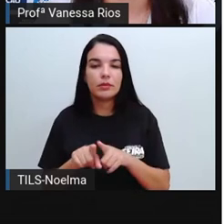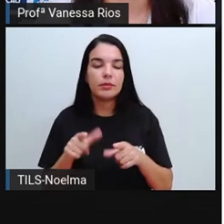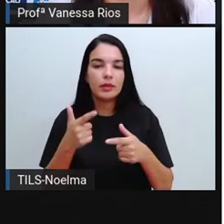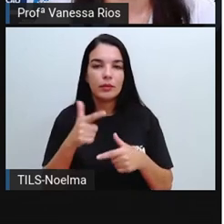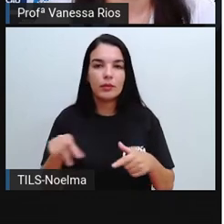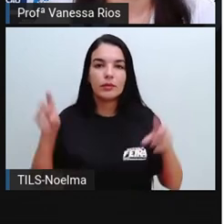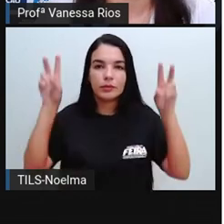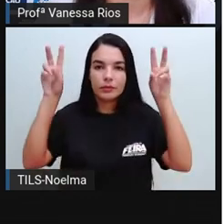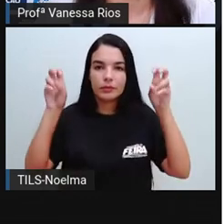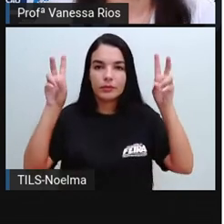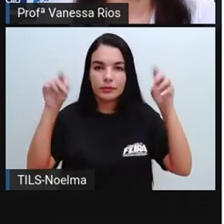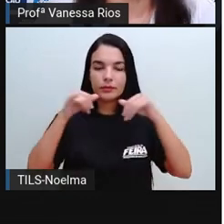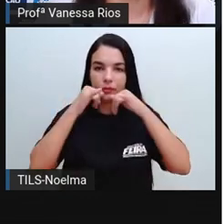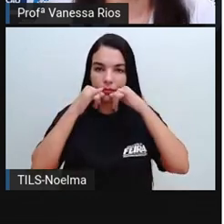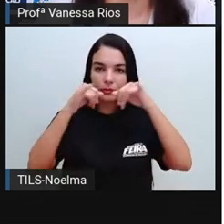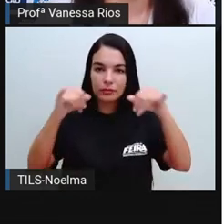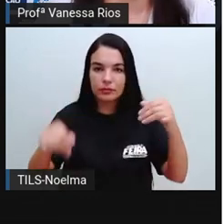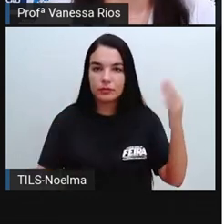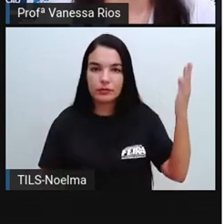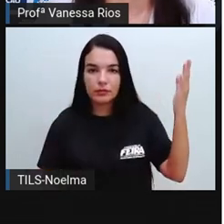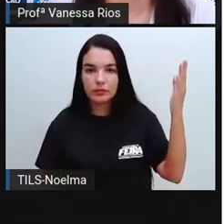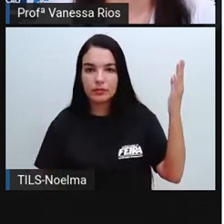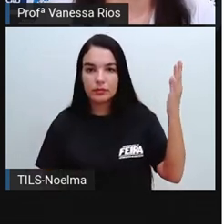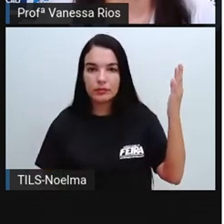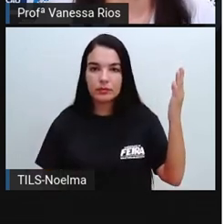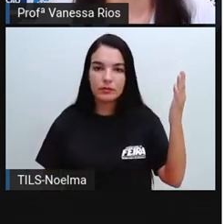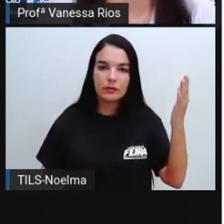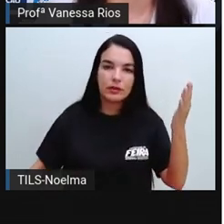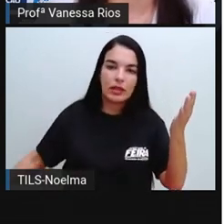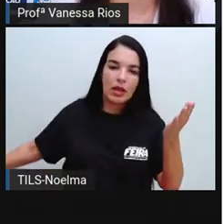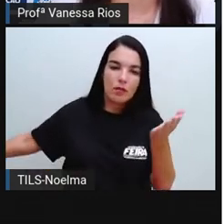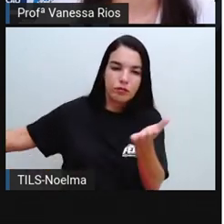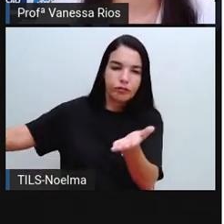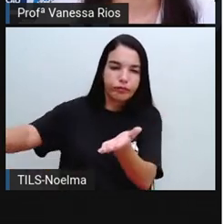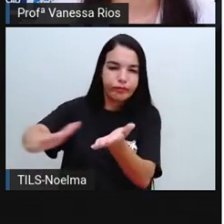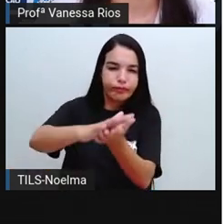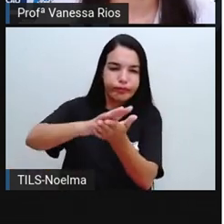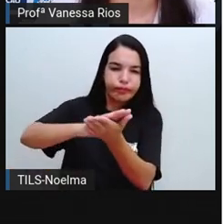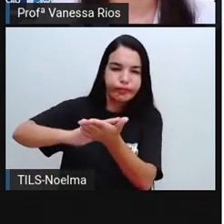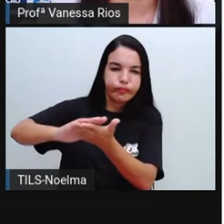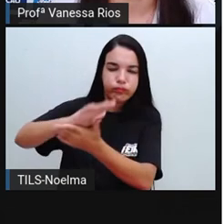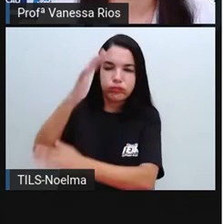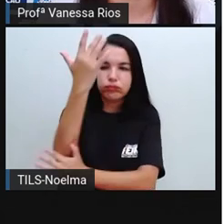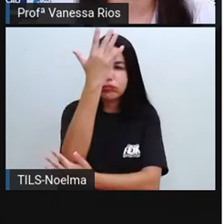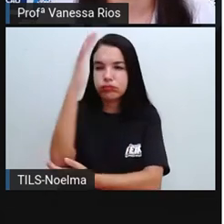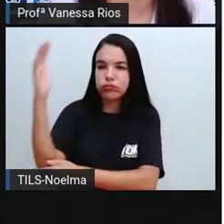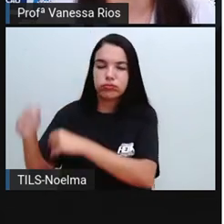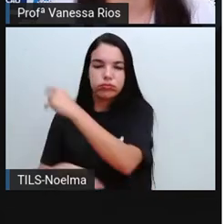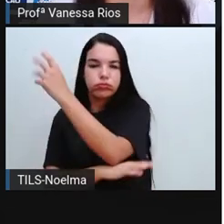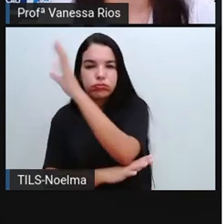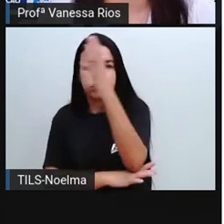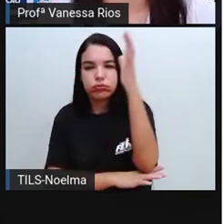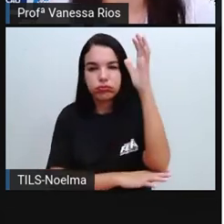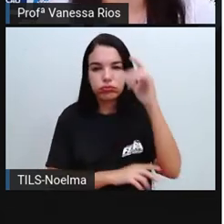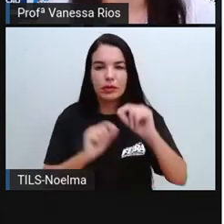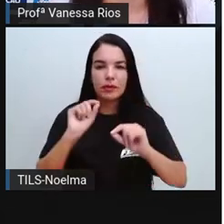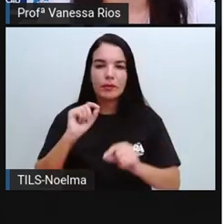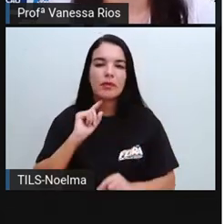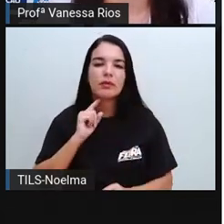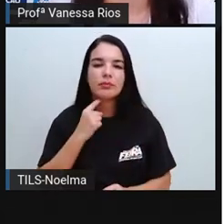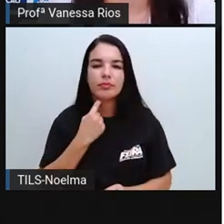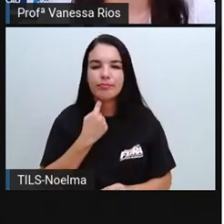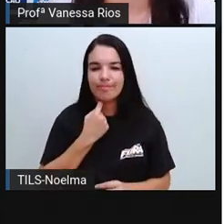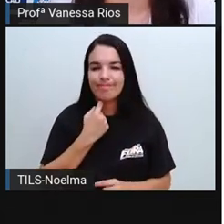essa outra manchete, olha só, Desmatamento e poluição seguem o rastro do agronegócio.